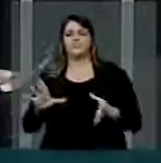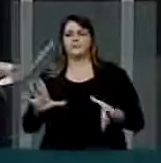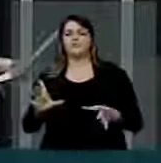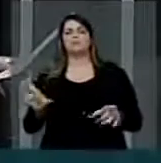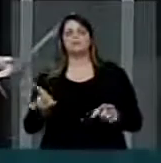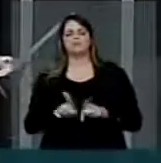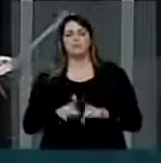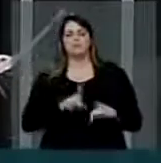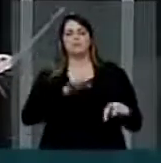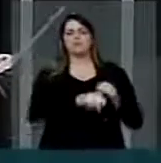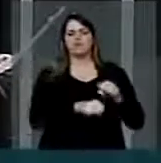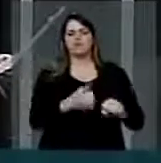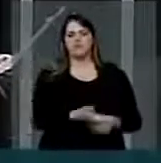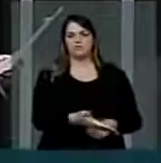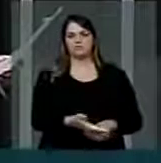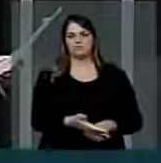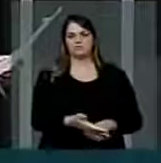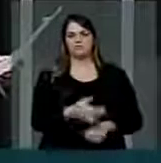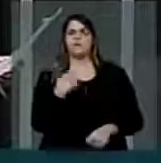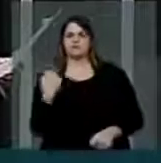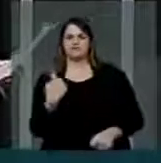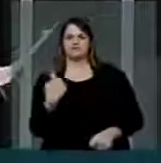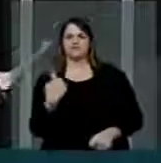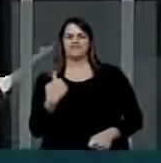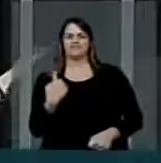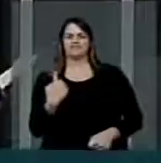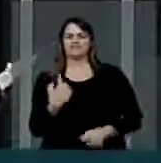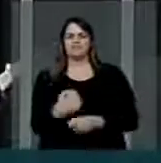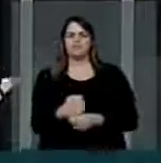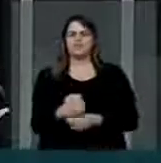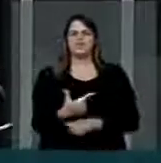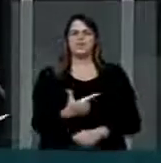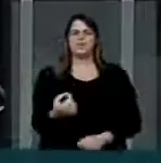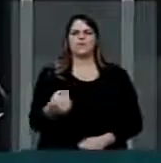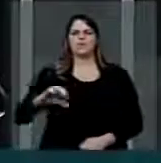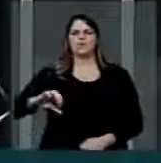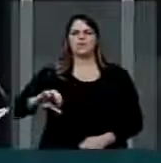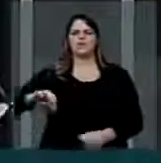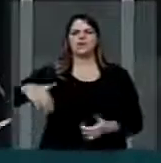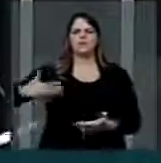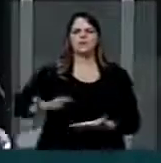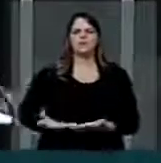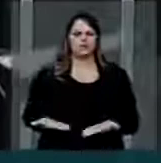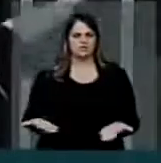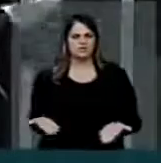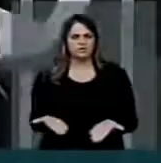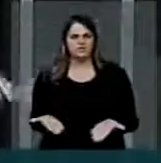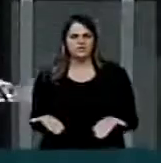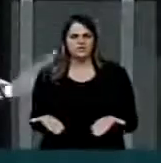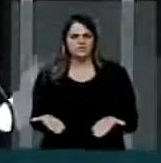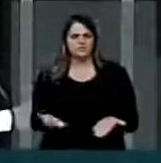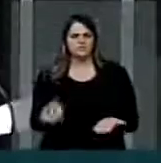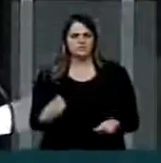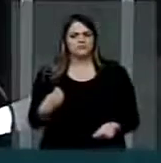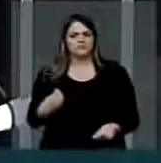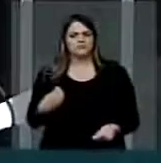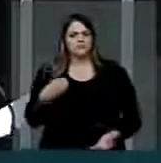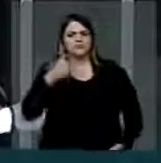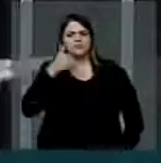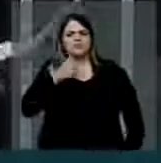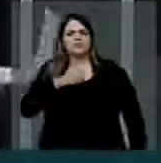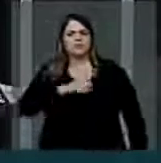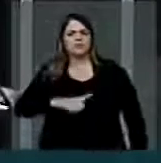também são executados. De 2009 para cá, quando a atual governadora,